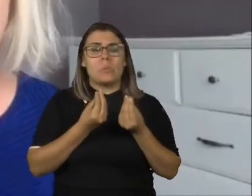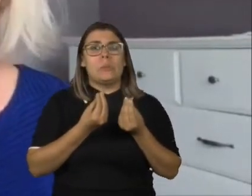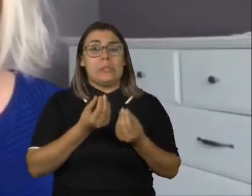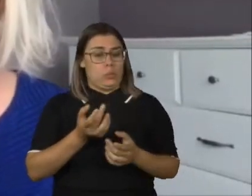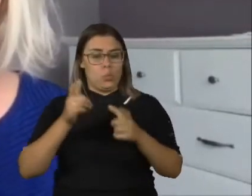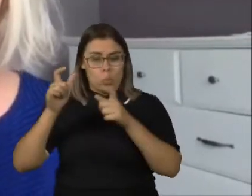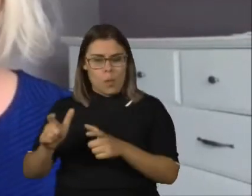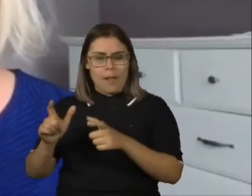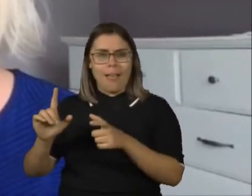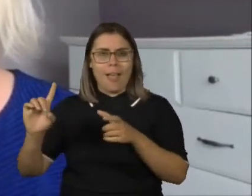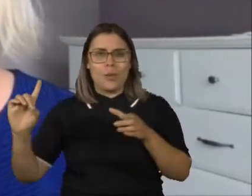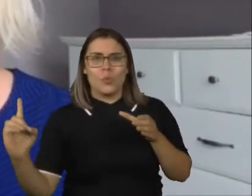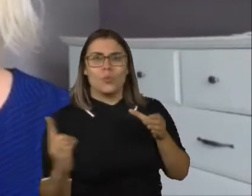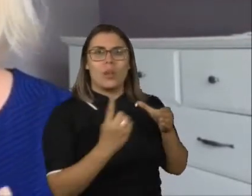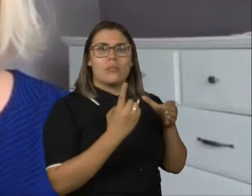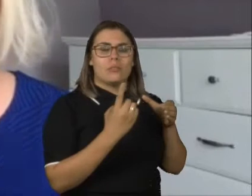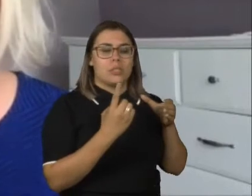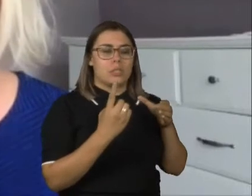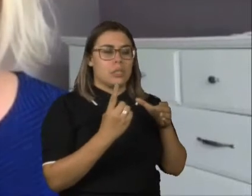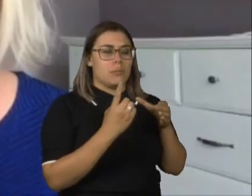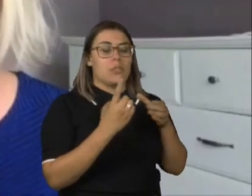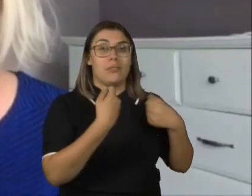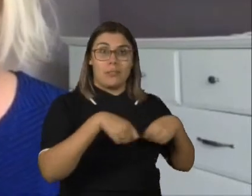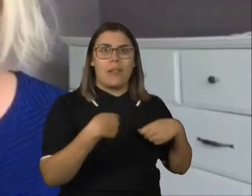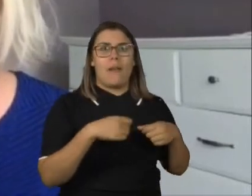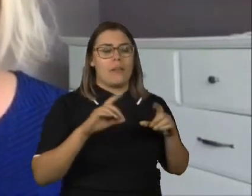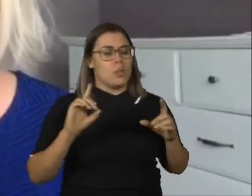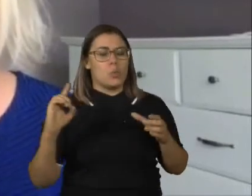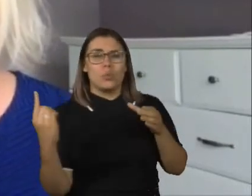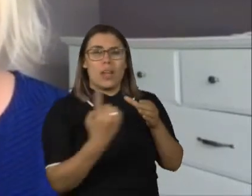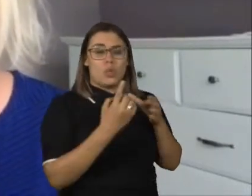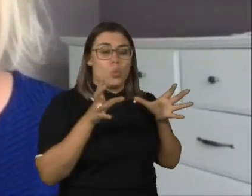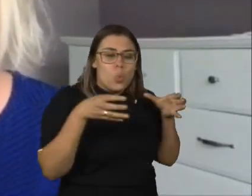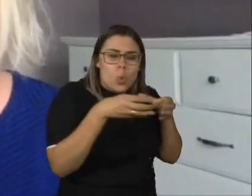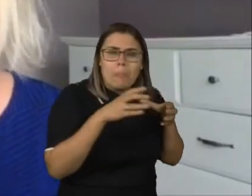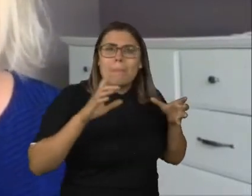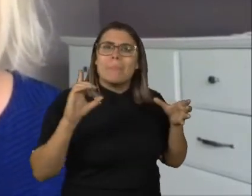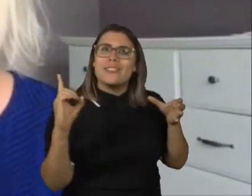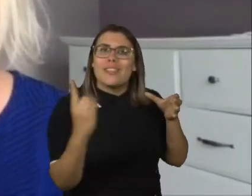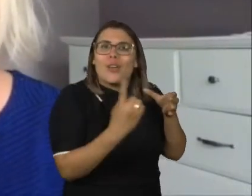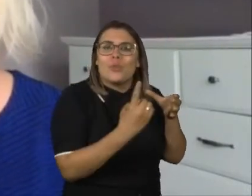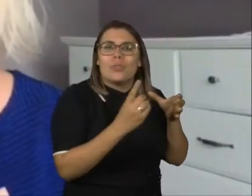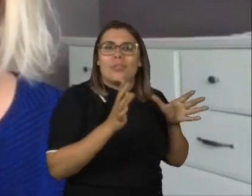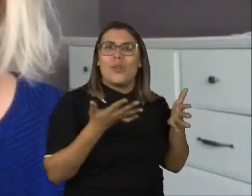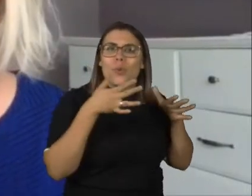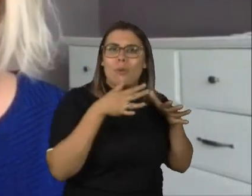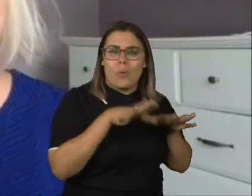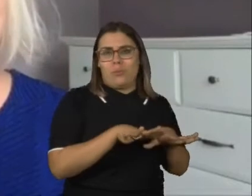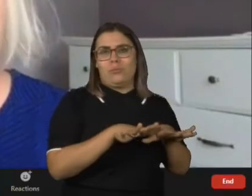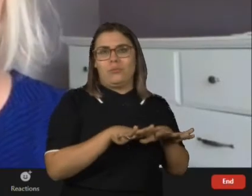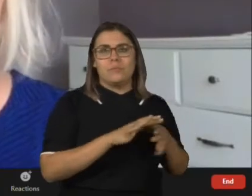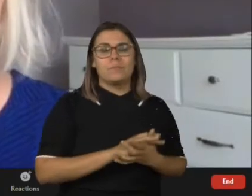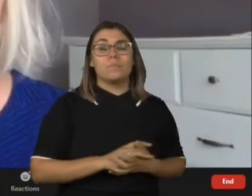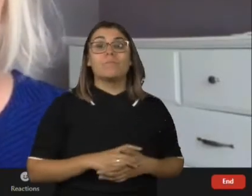é algo extremamente necessário para a nossa existência, isso é indiscutível. Então, o que eu